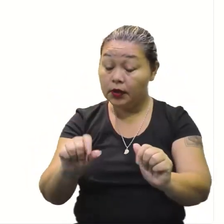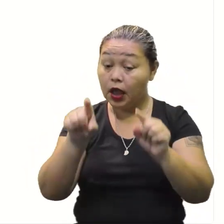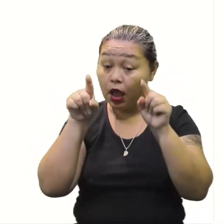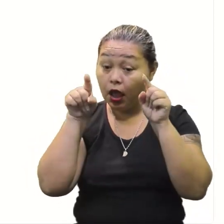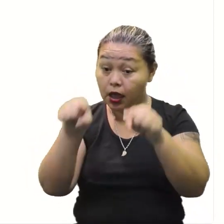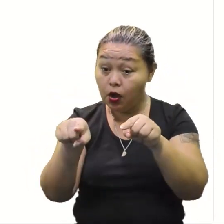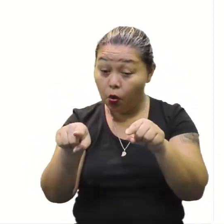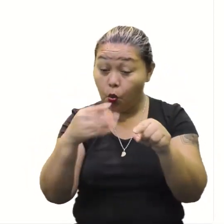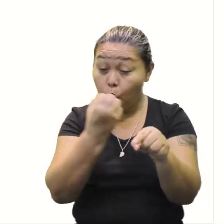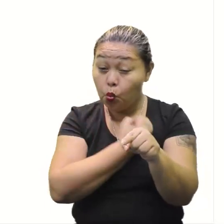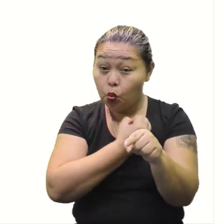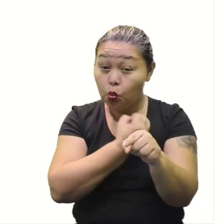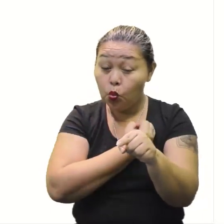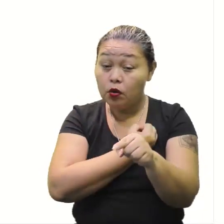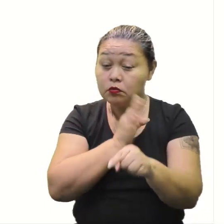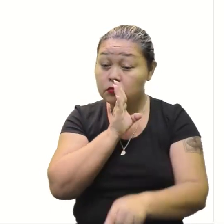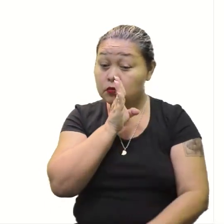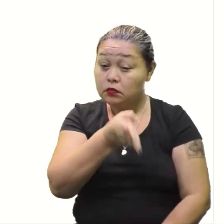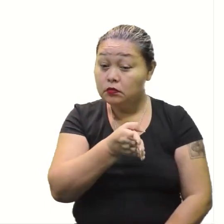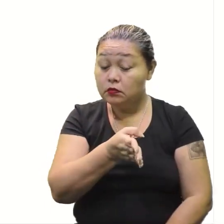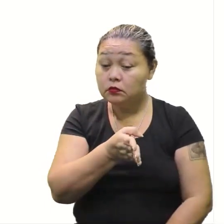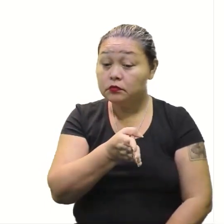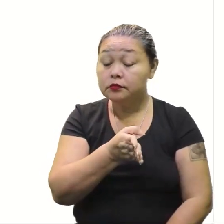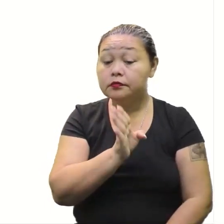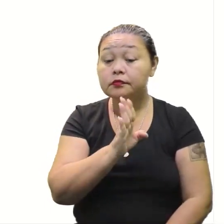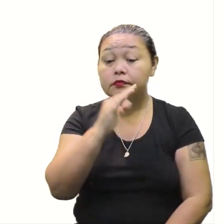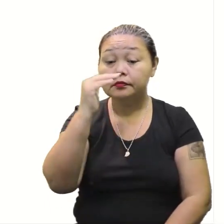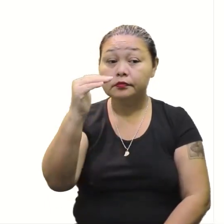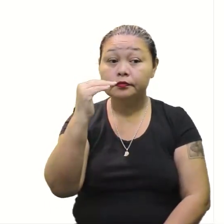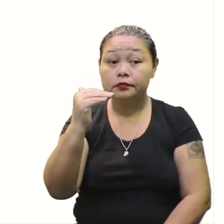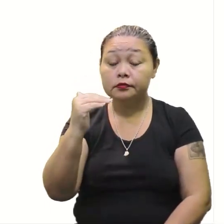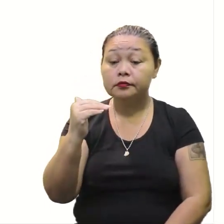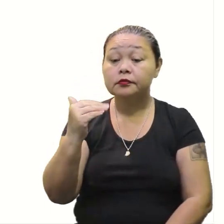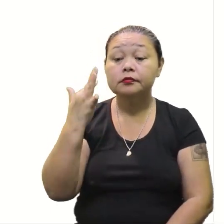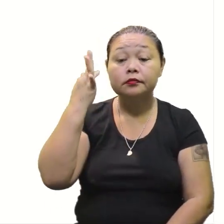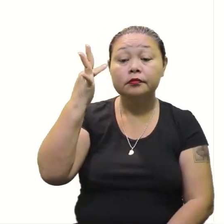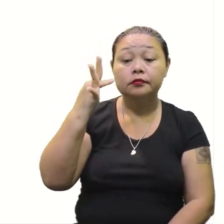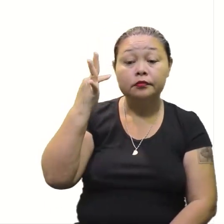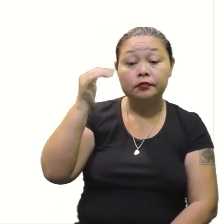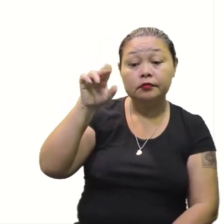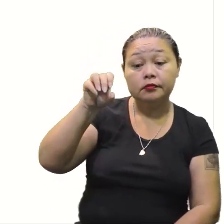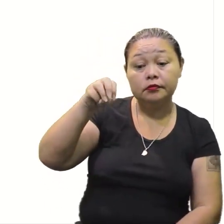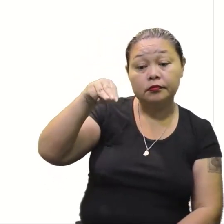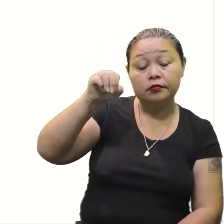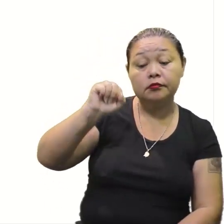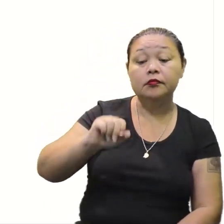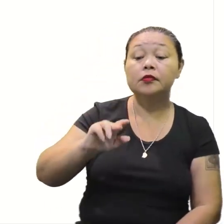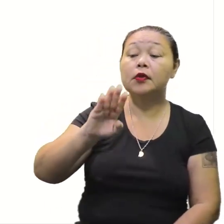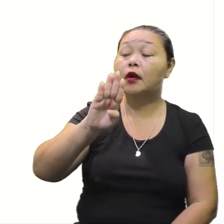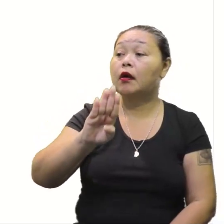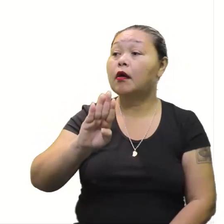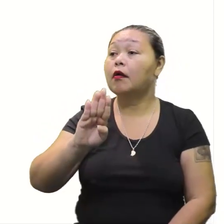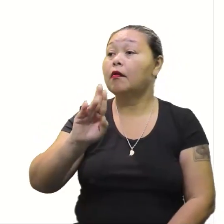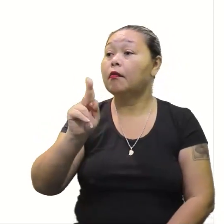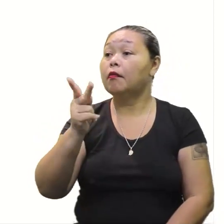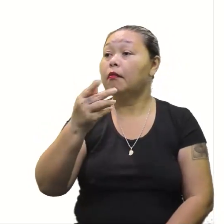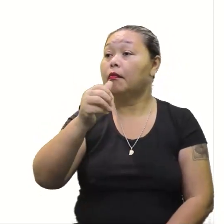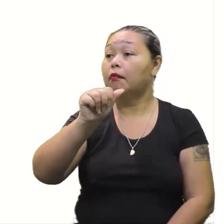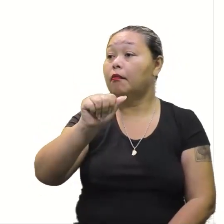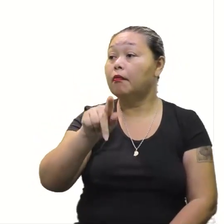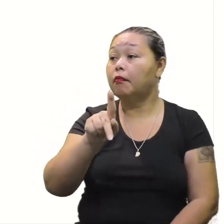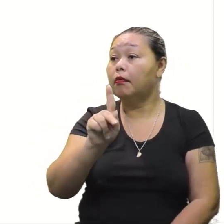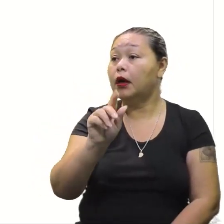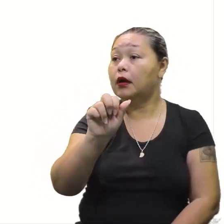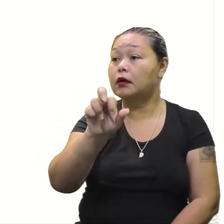valorzinho que vai determinar lá a sequência da fórmula de Bhaskara. Então, como que nós vamos encontrar